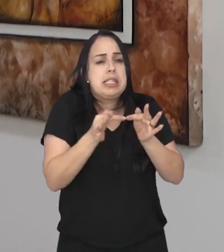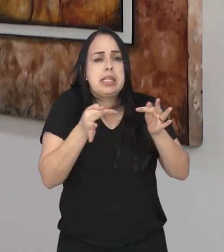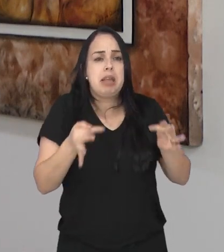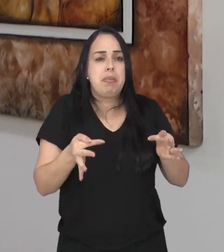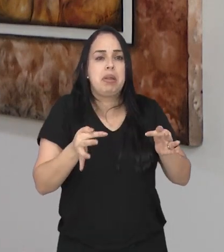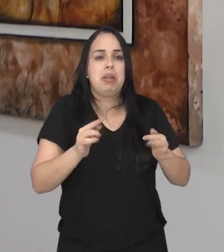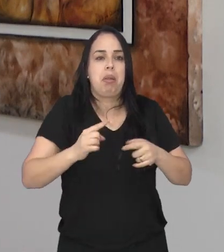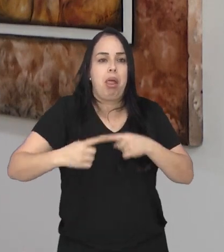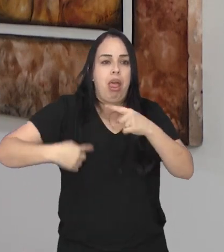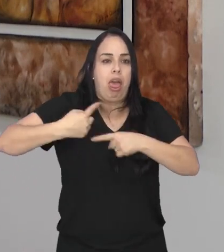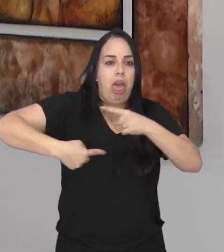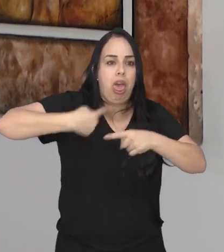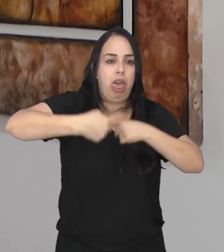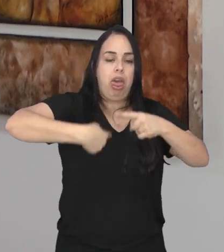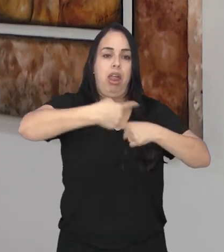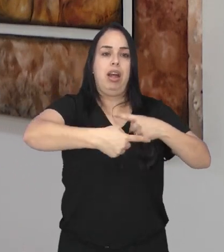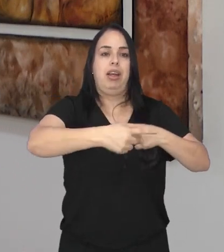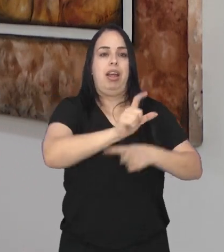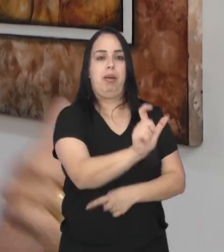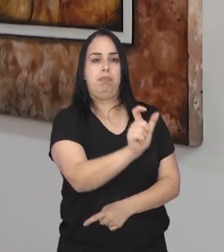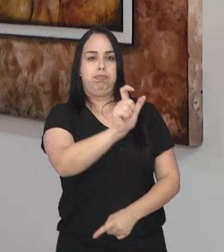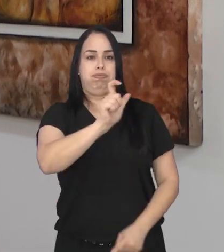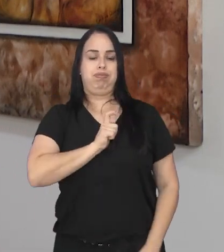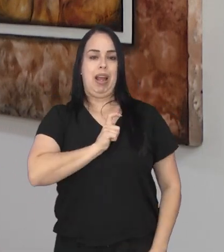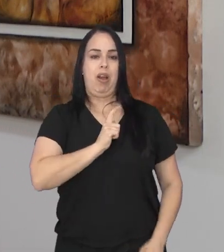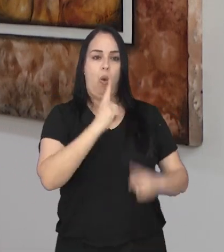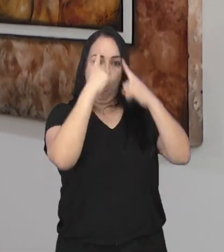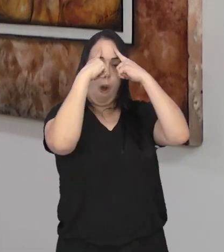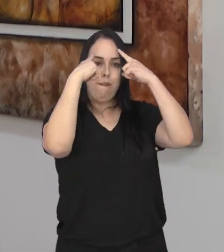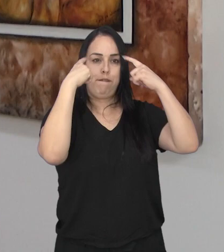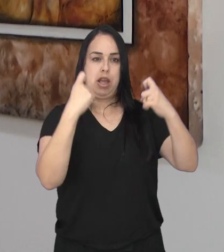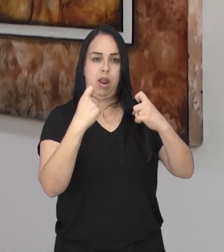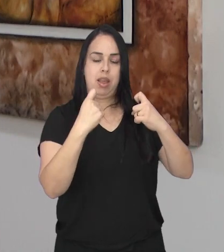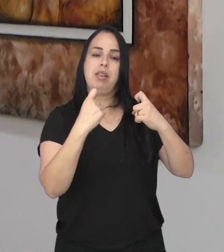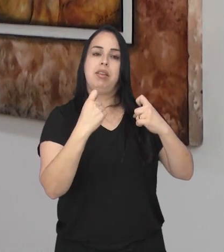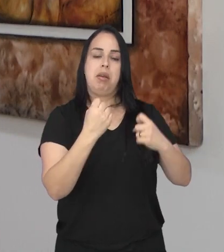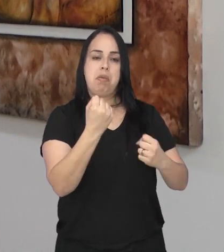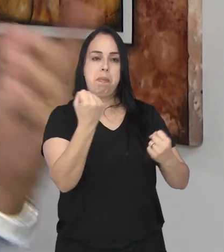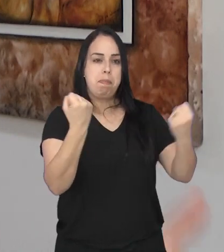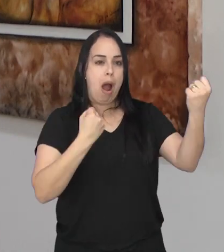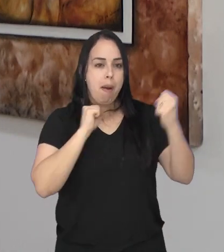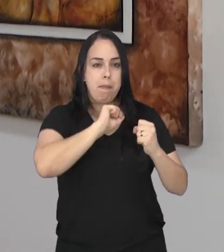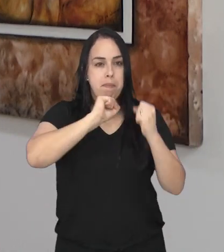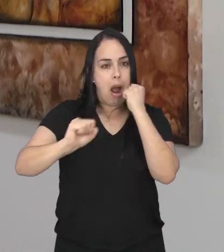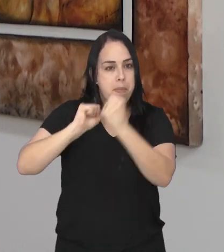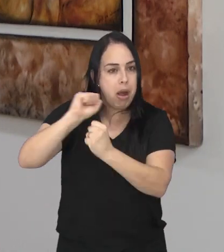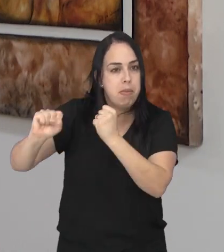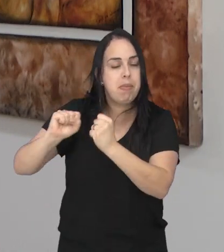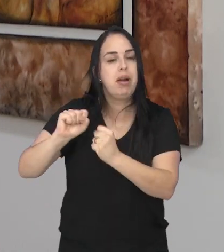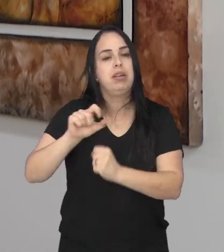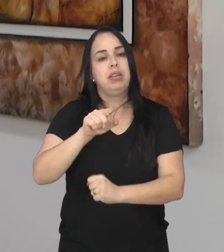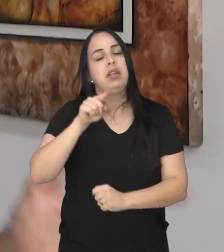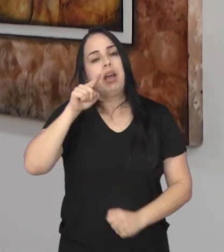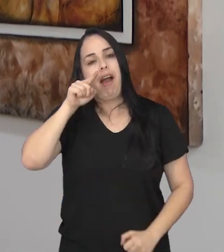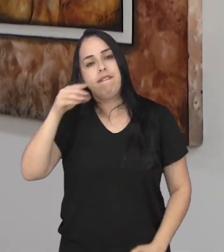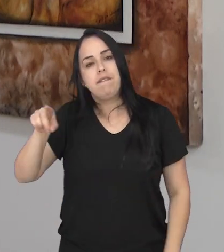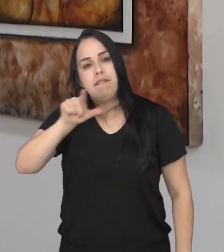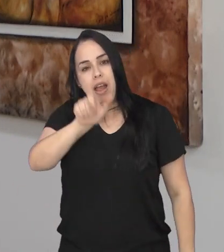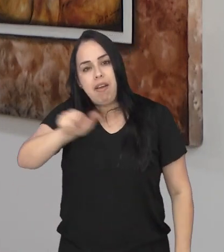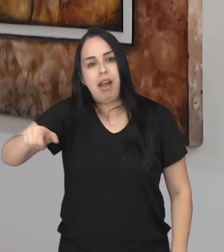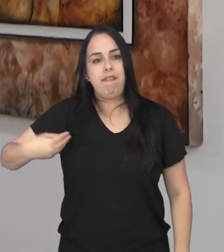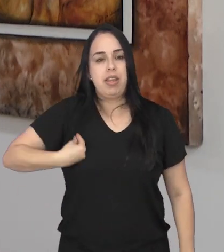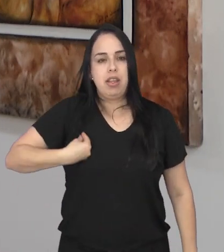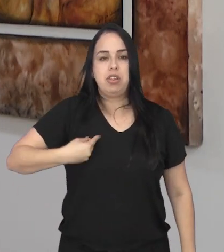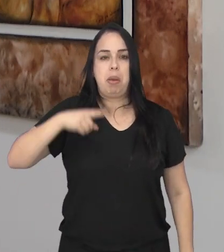e que gerou um problema gigantesco, ele vai devolver com uma violência extrema, fazendo um ataque na escola e colocando em